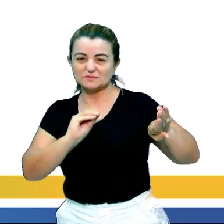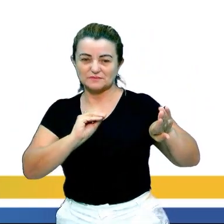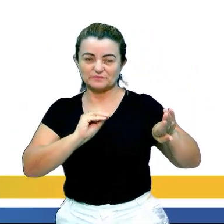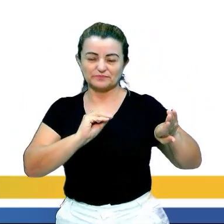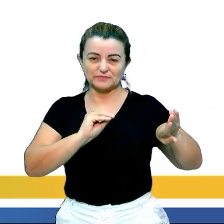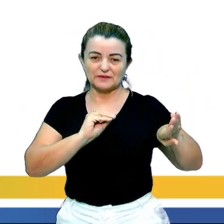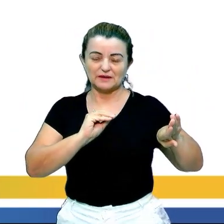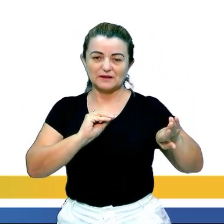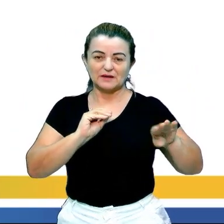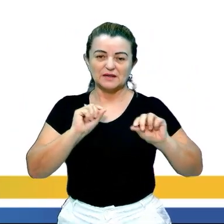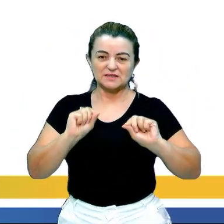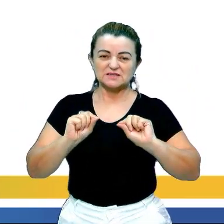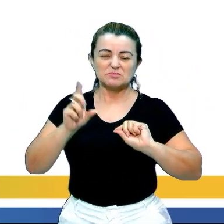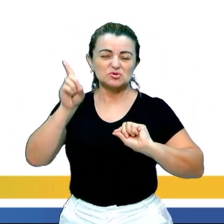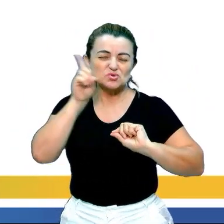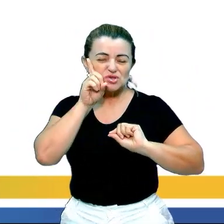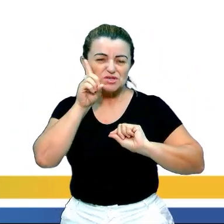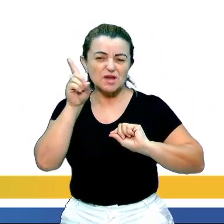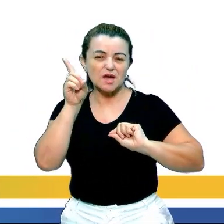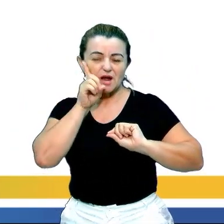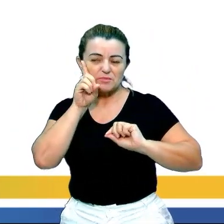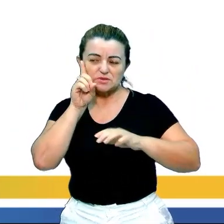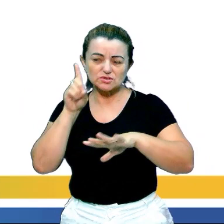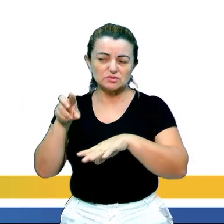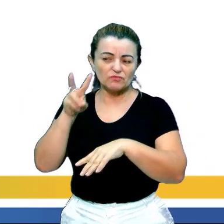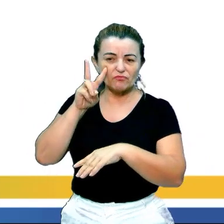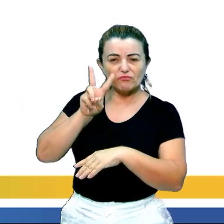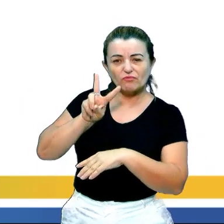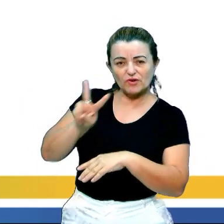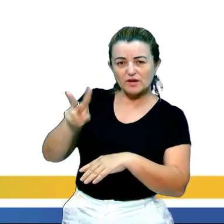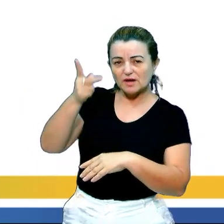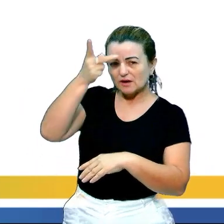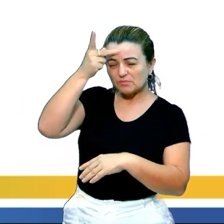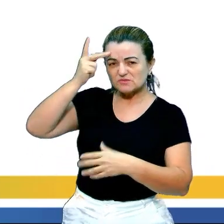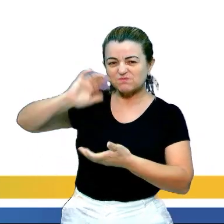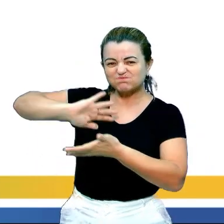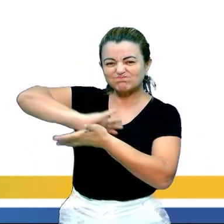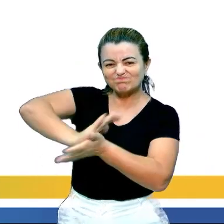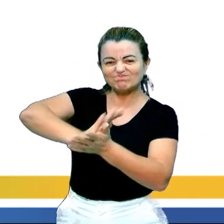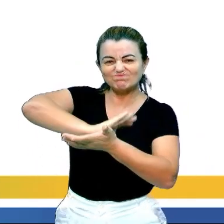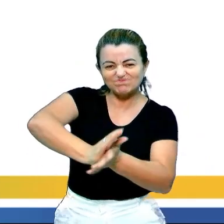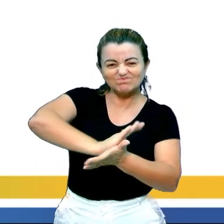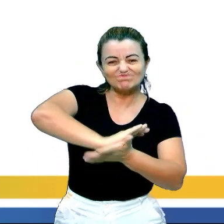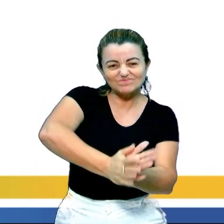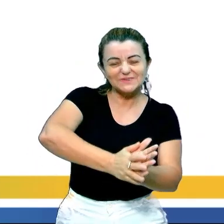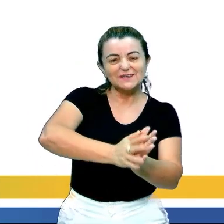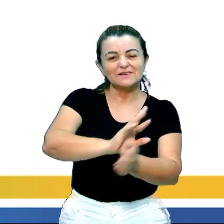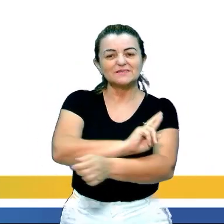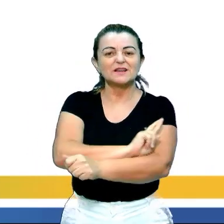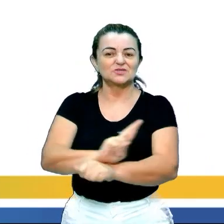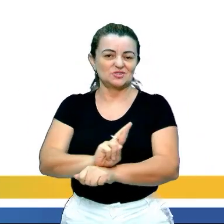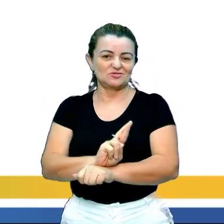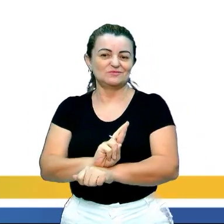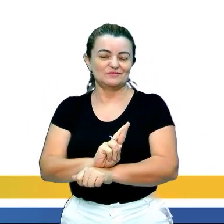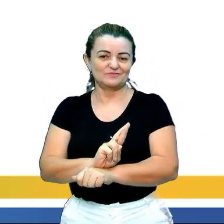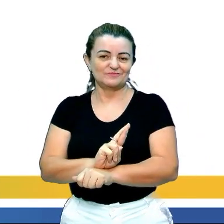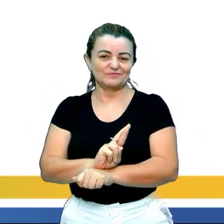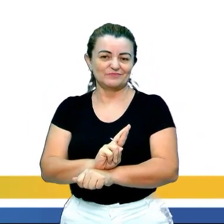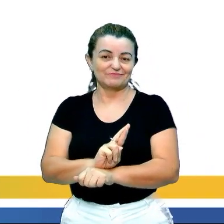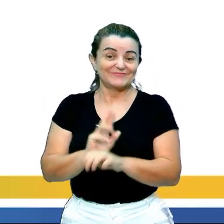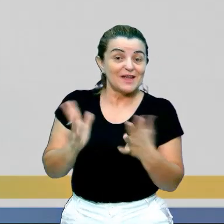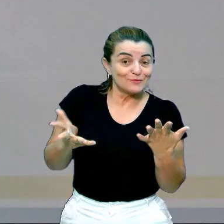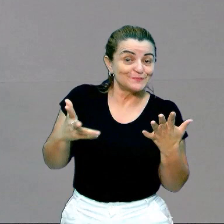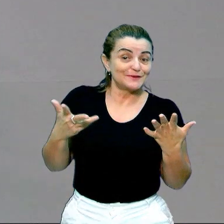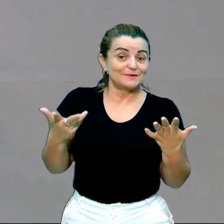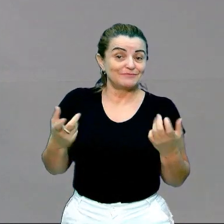cavados diariamente por opressores intolerantes. Aí você diz assim, professora,